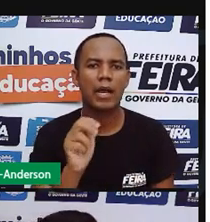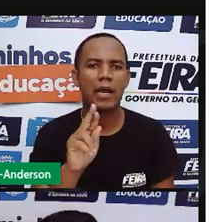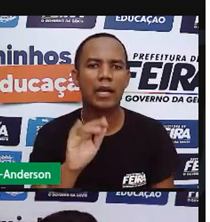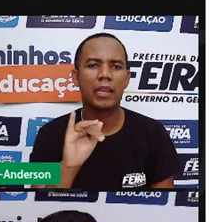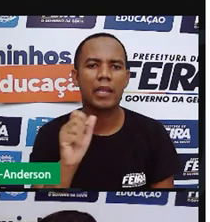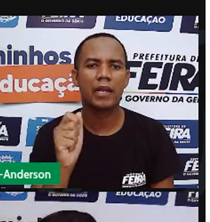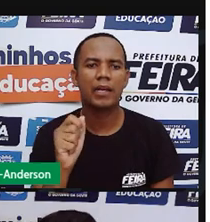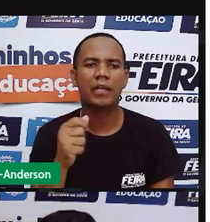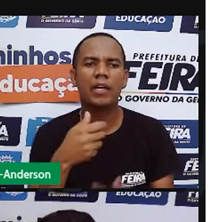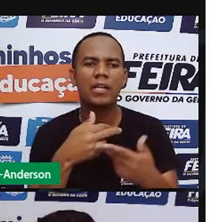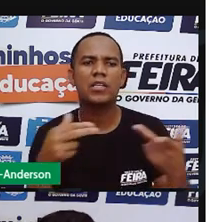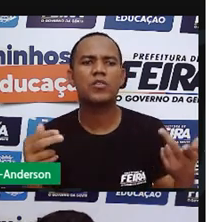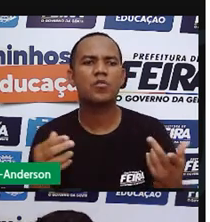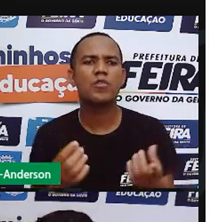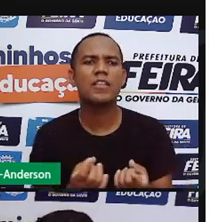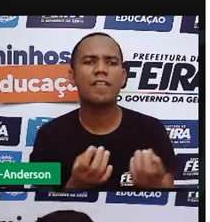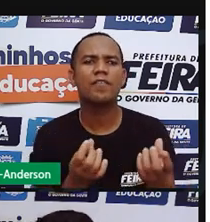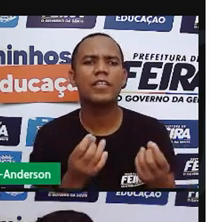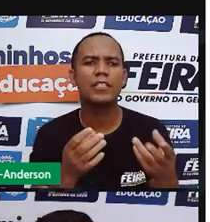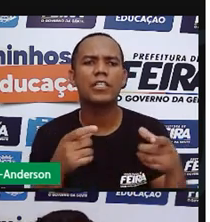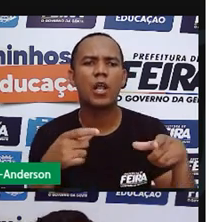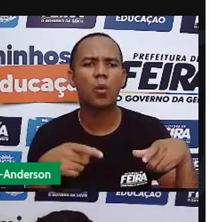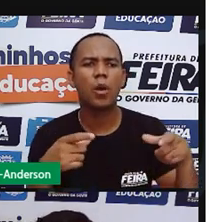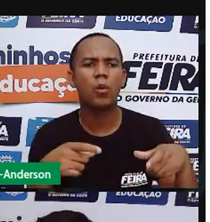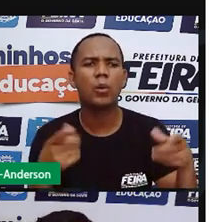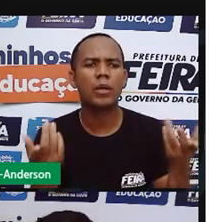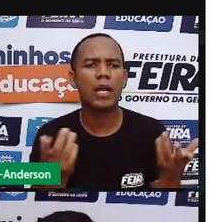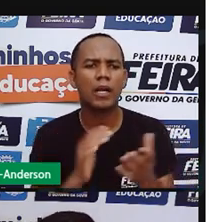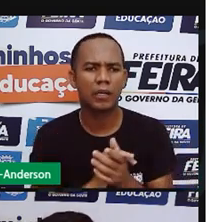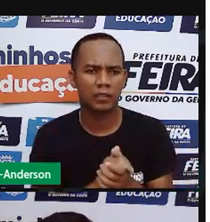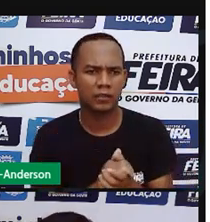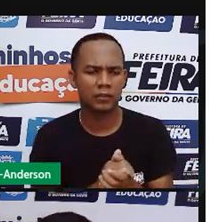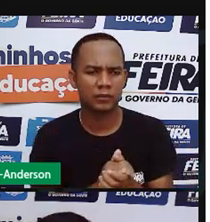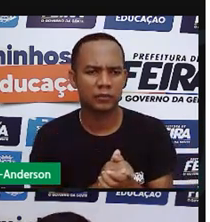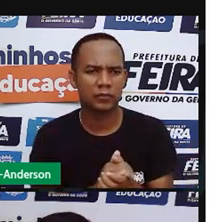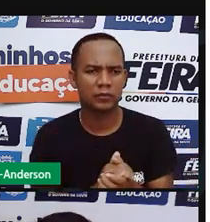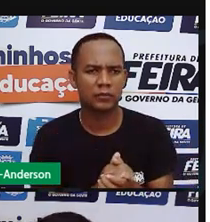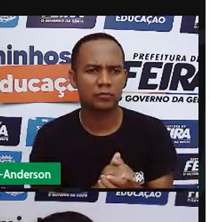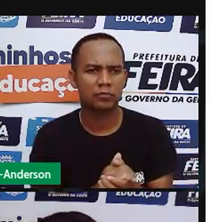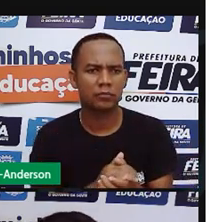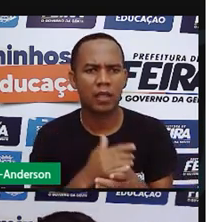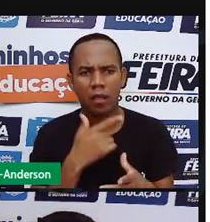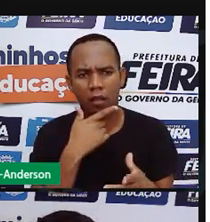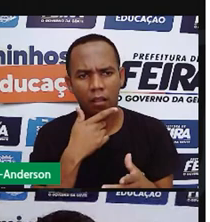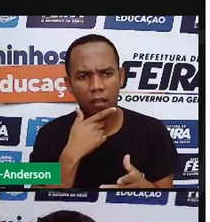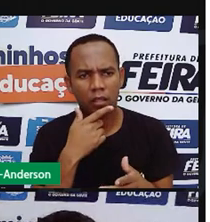A carne, o leite, a lã, o couro ele vai para onde?